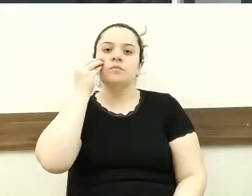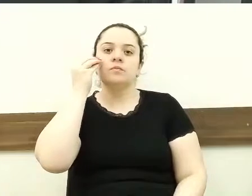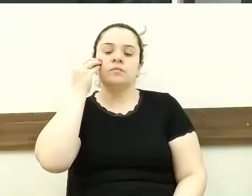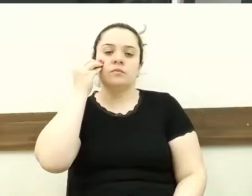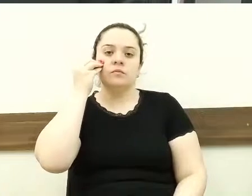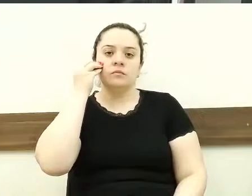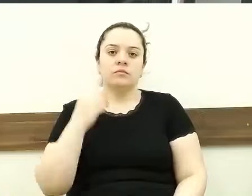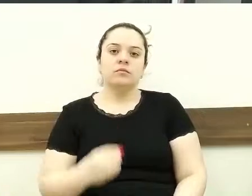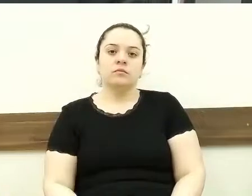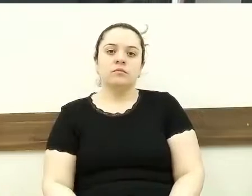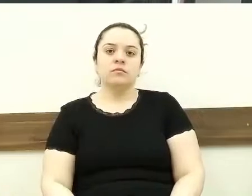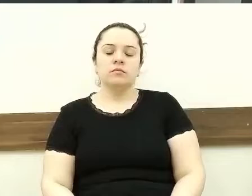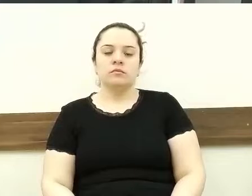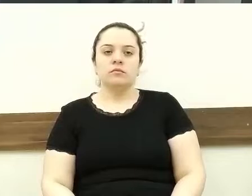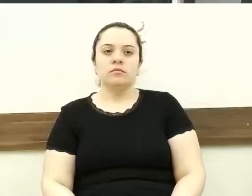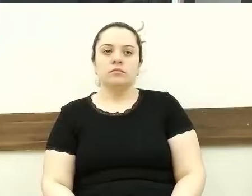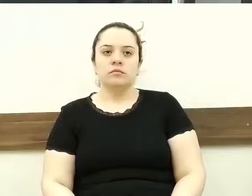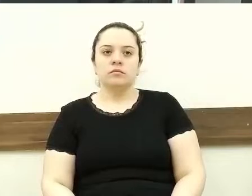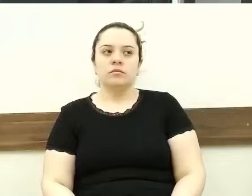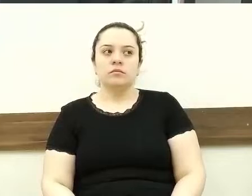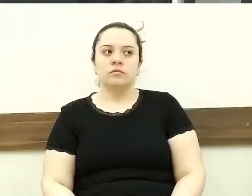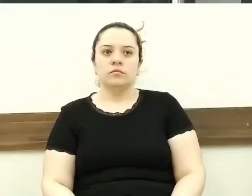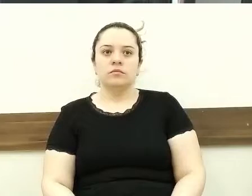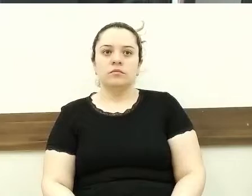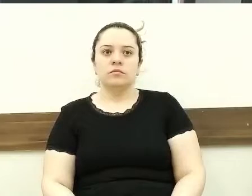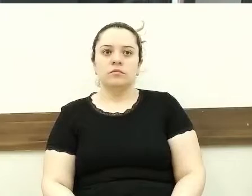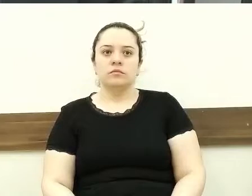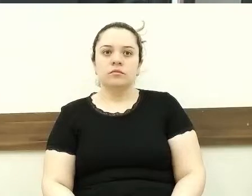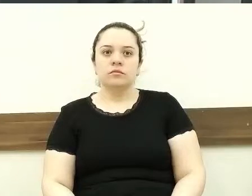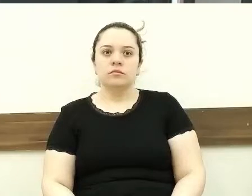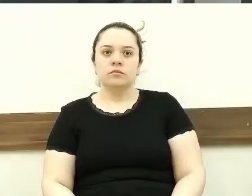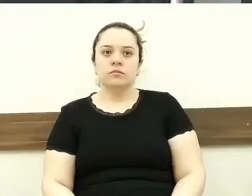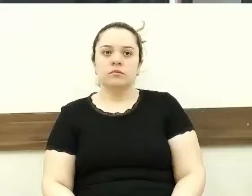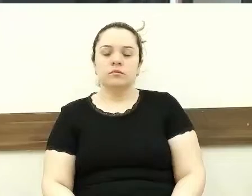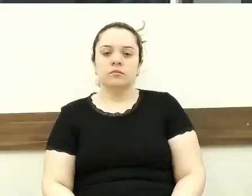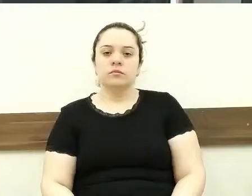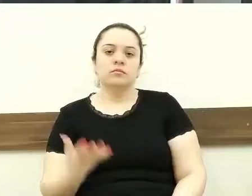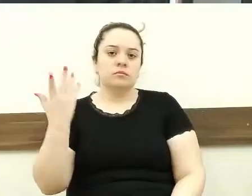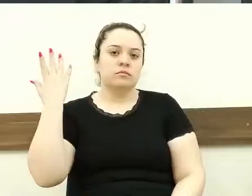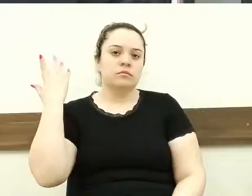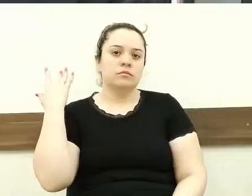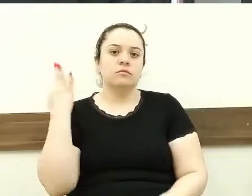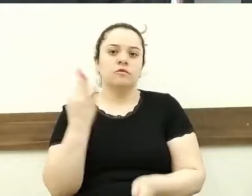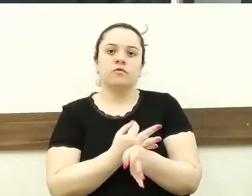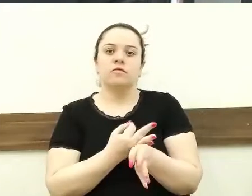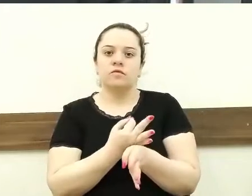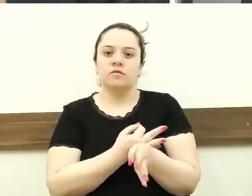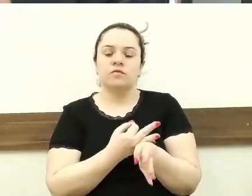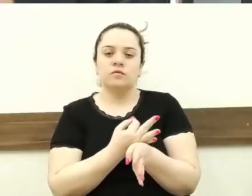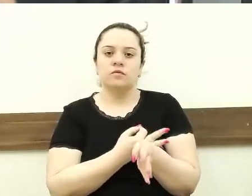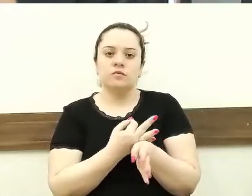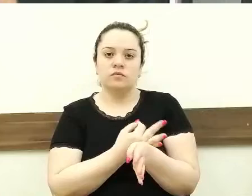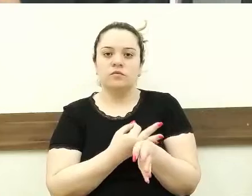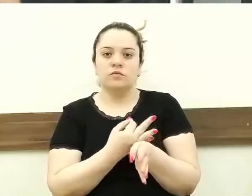Depois de alguns dias de feriado, as pessoas, o povo